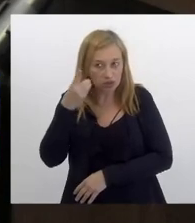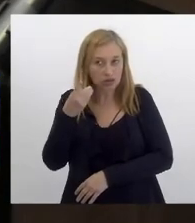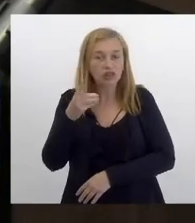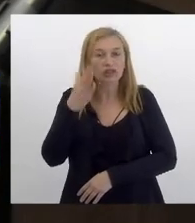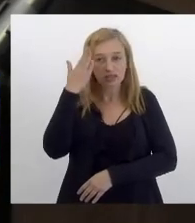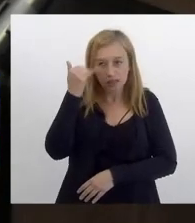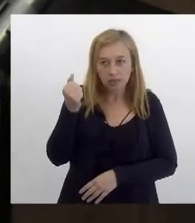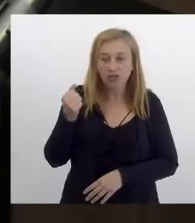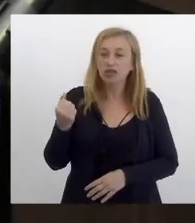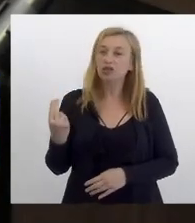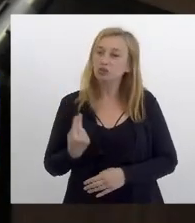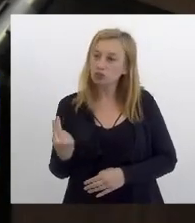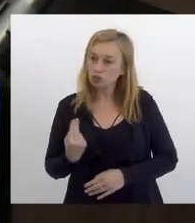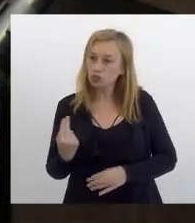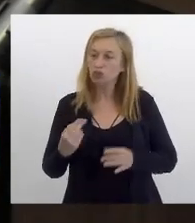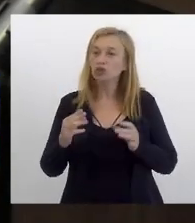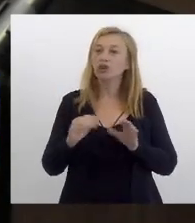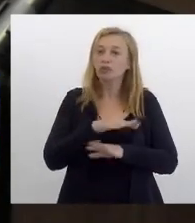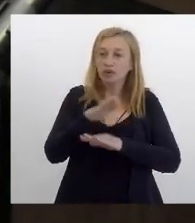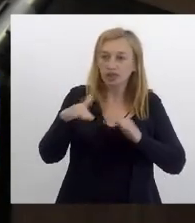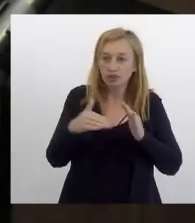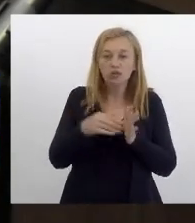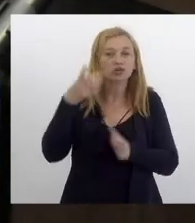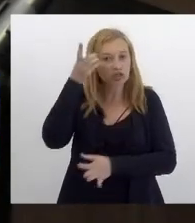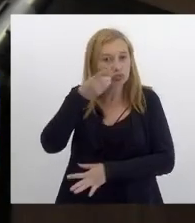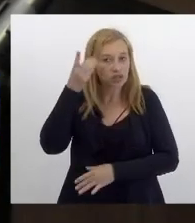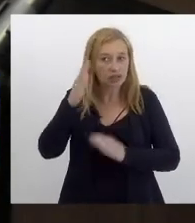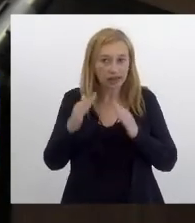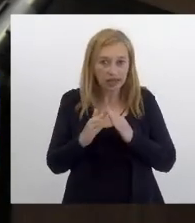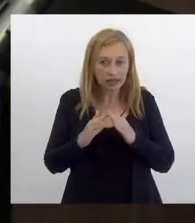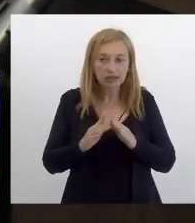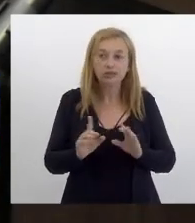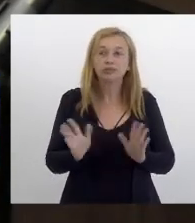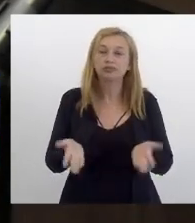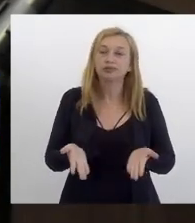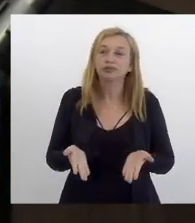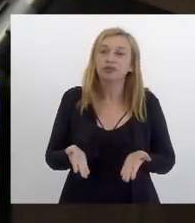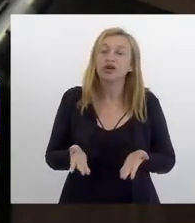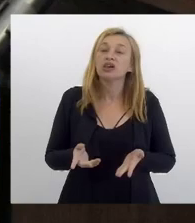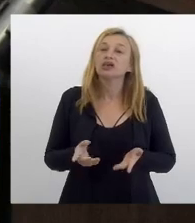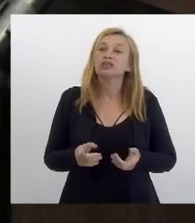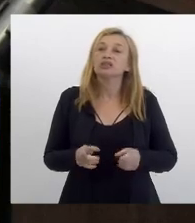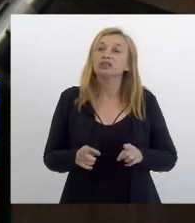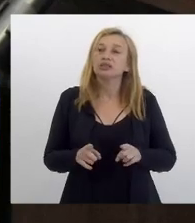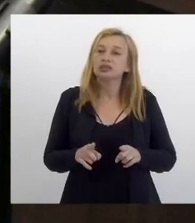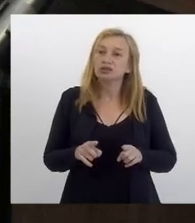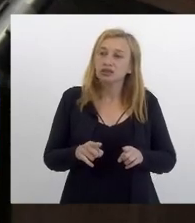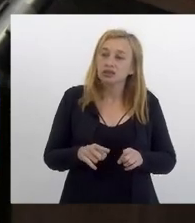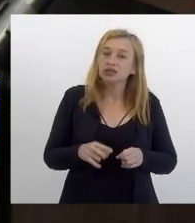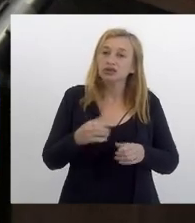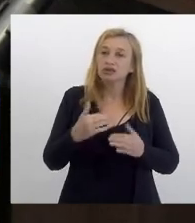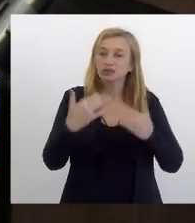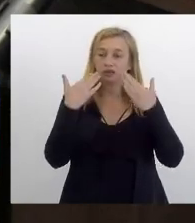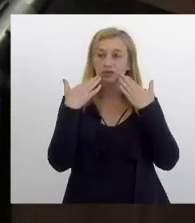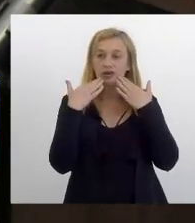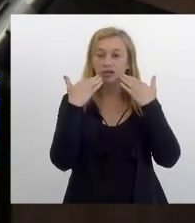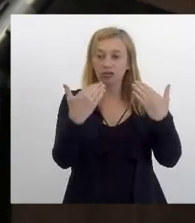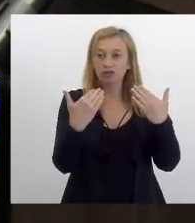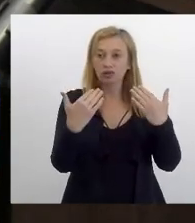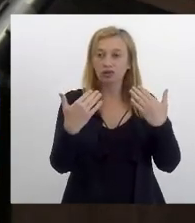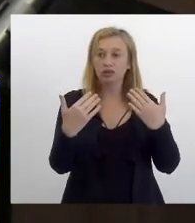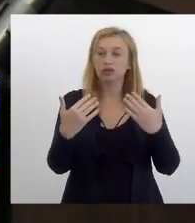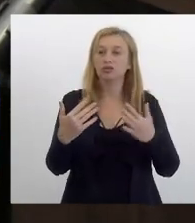abrimos a coautoria para todas as deputadas da casa. E, em cima disso, faremos uma audiência com